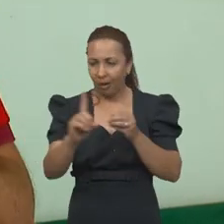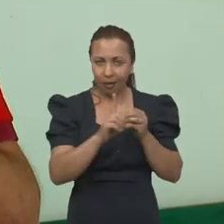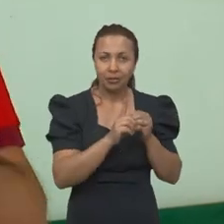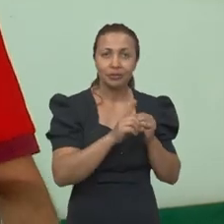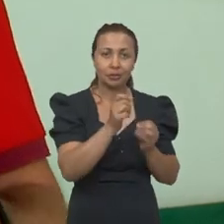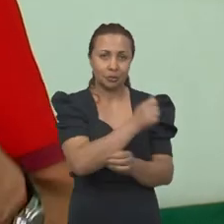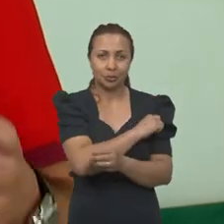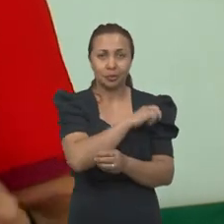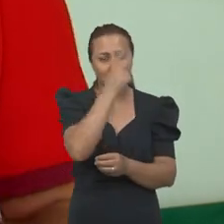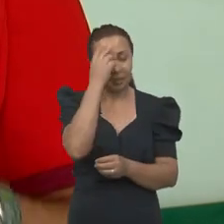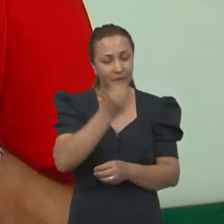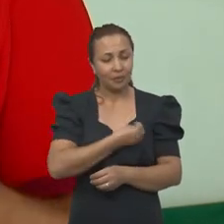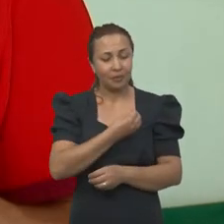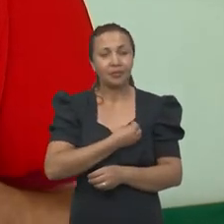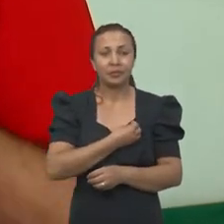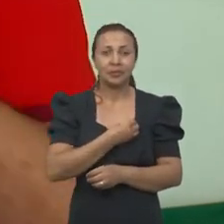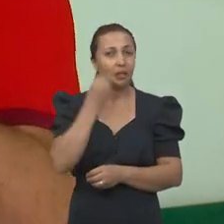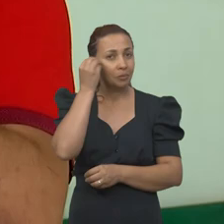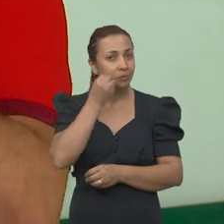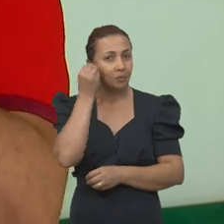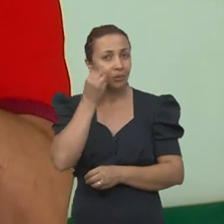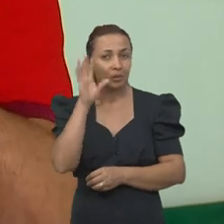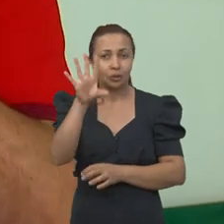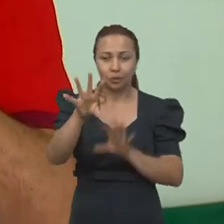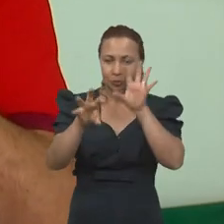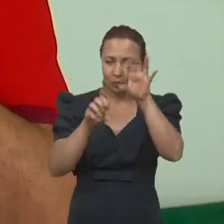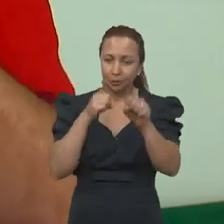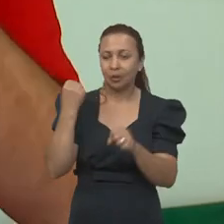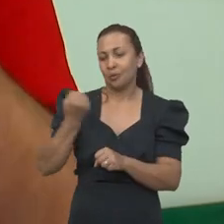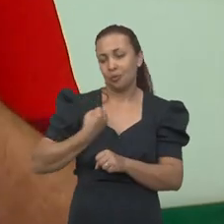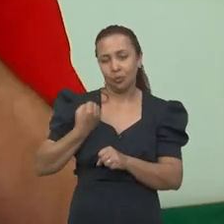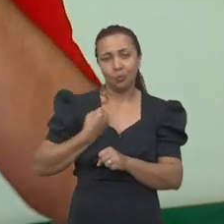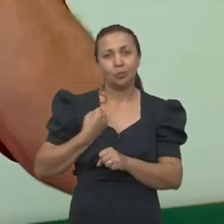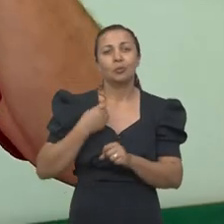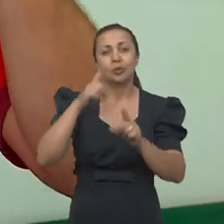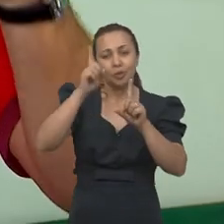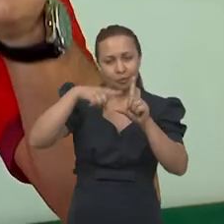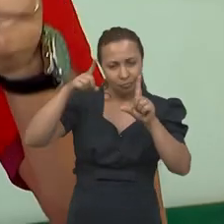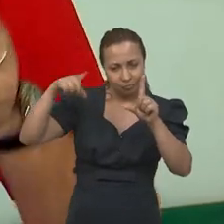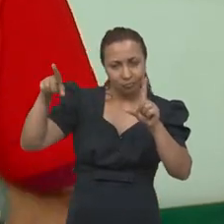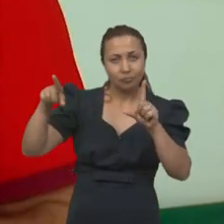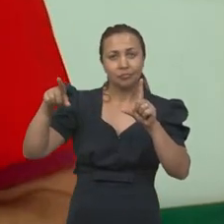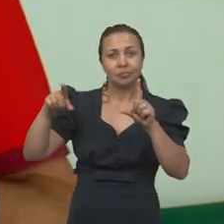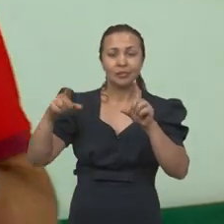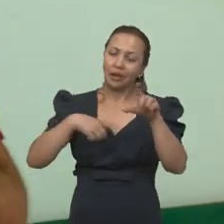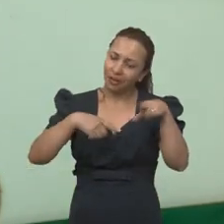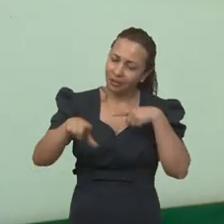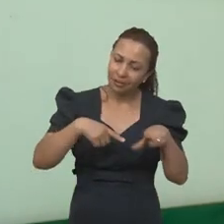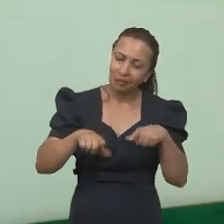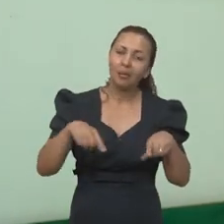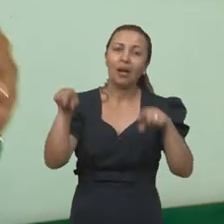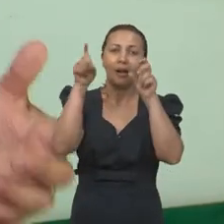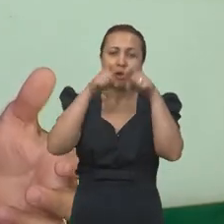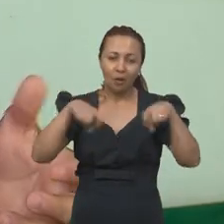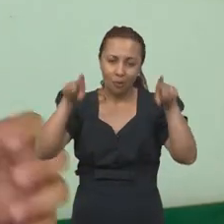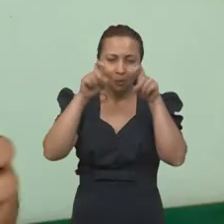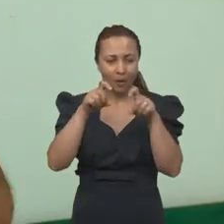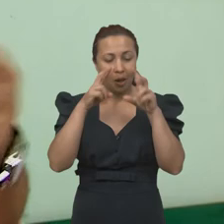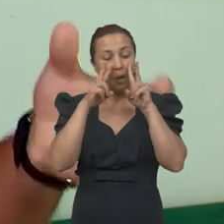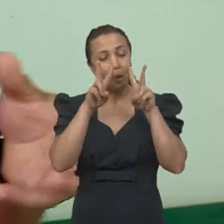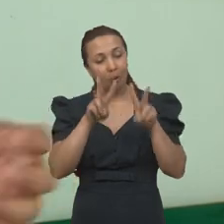vivenciar a experiência de pegar esses dados, essas medidas de headshift, e trabalhar